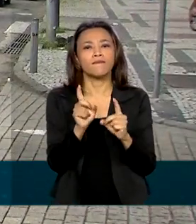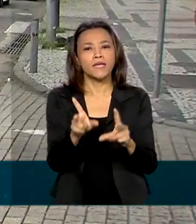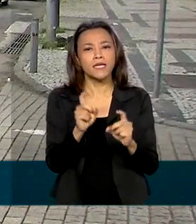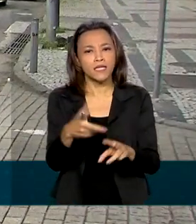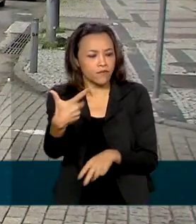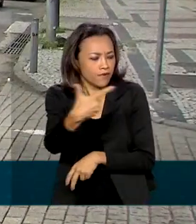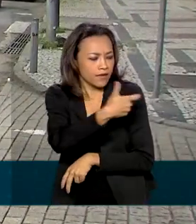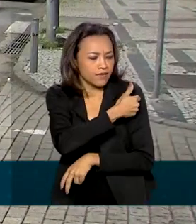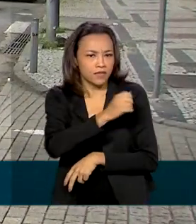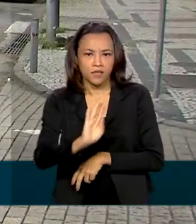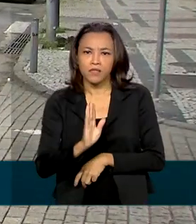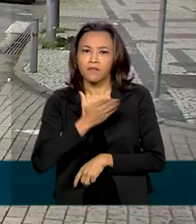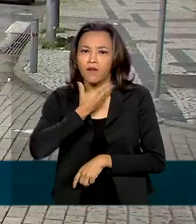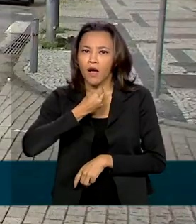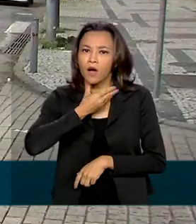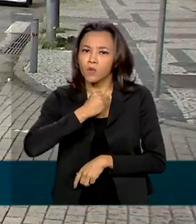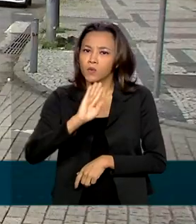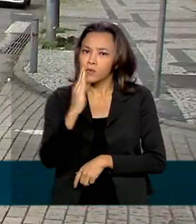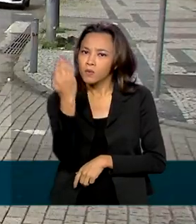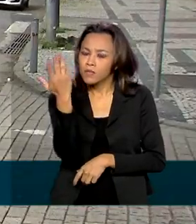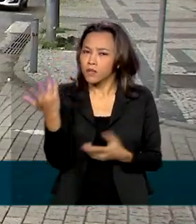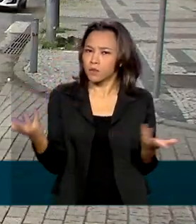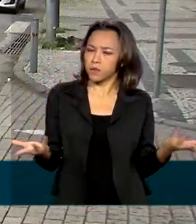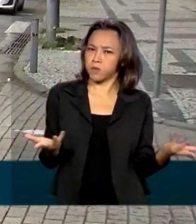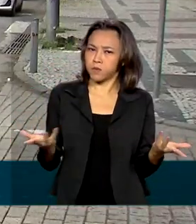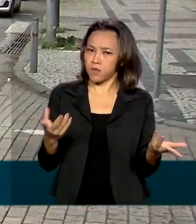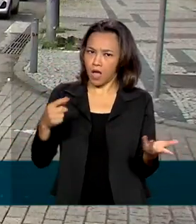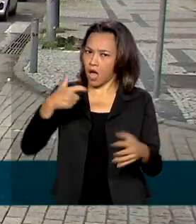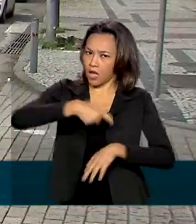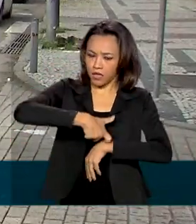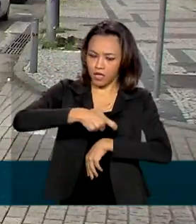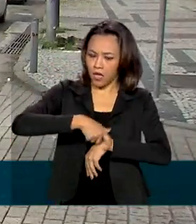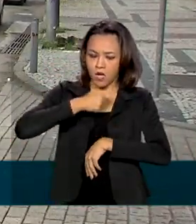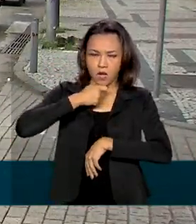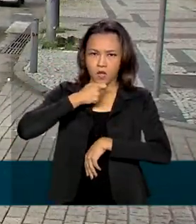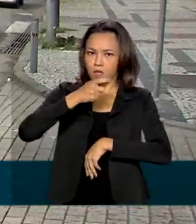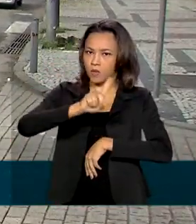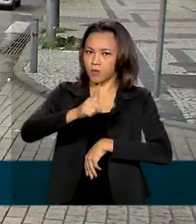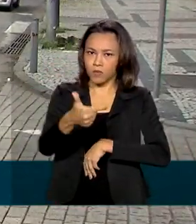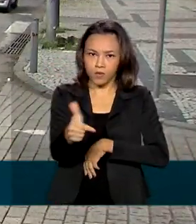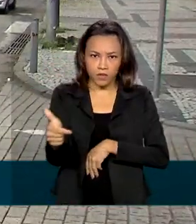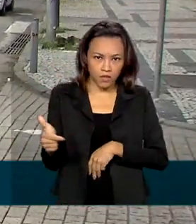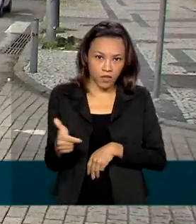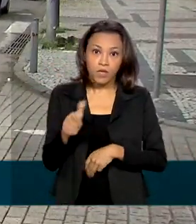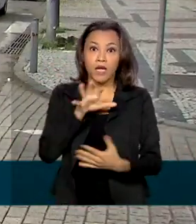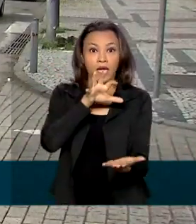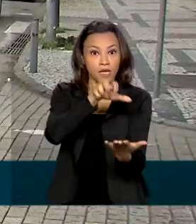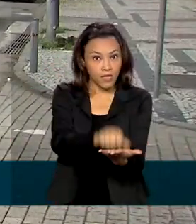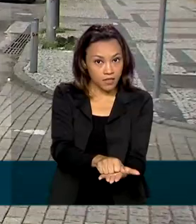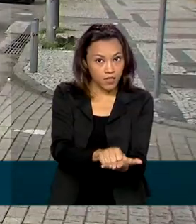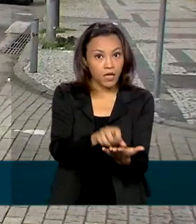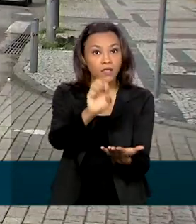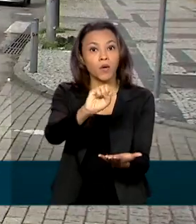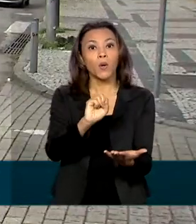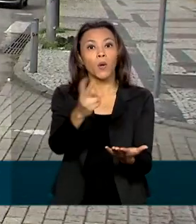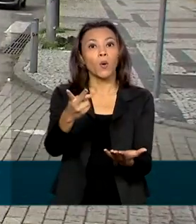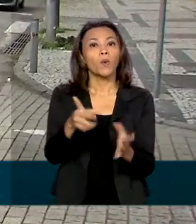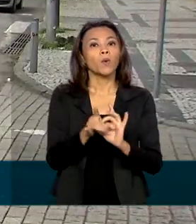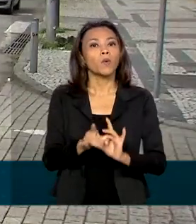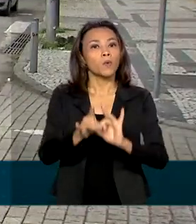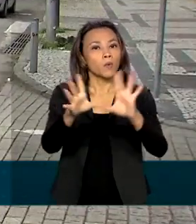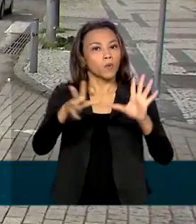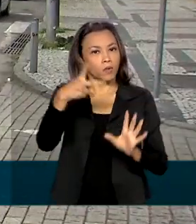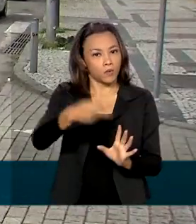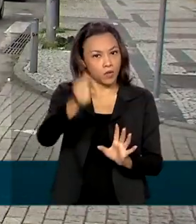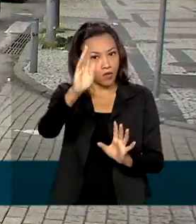a agência, não há, neste momento, qualquer vacina contra a Covid-19 registrada ou autorizada em caráter